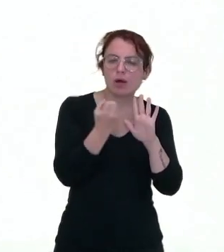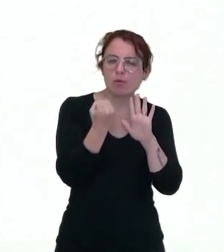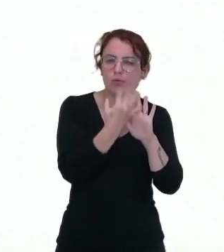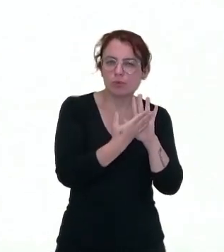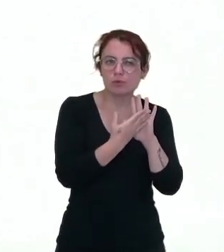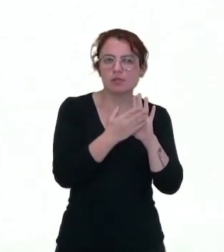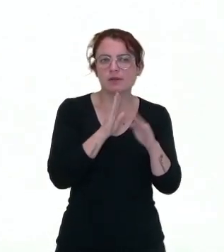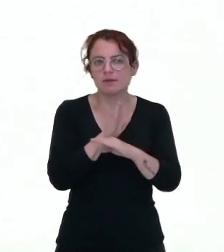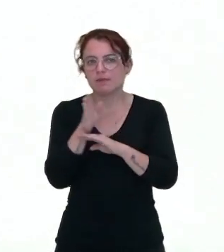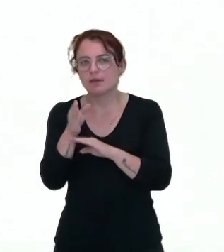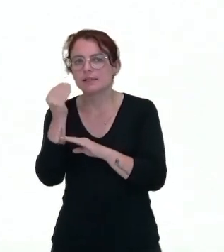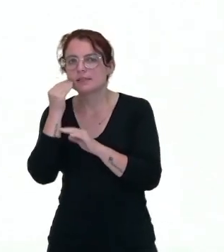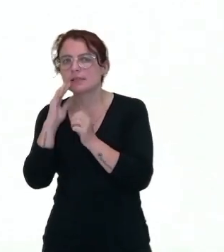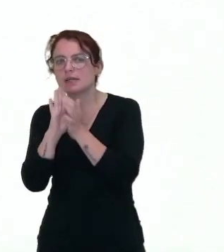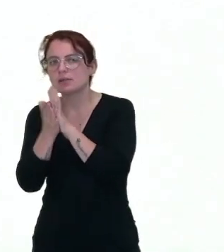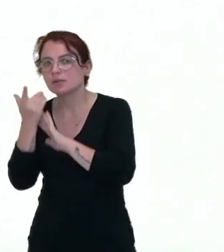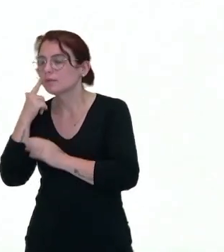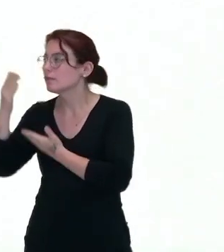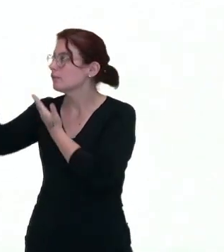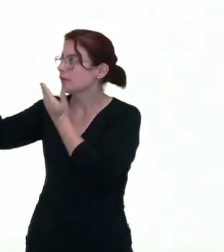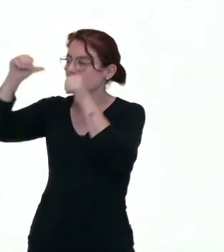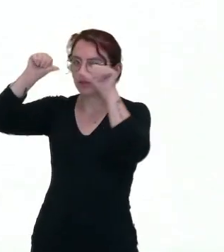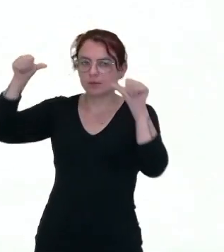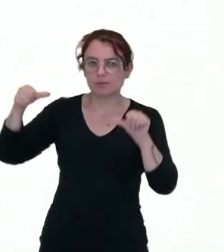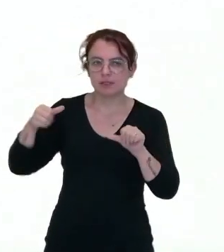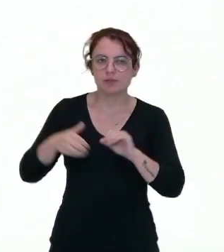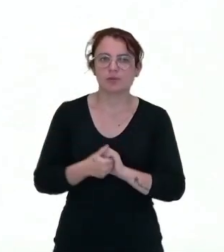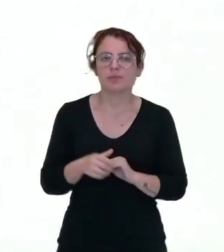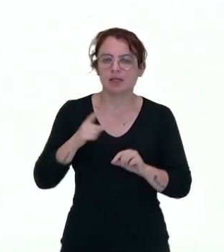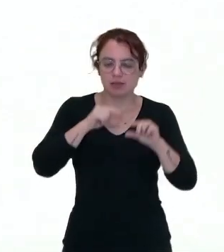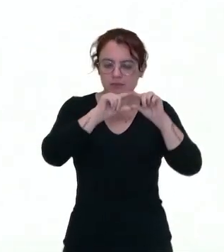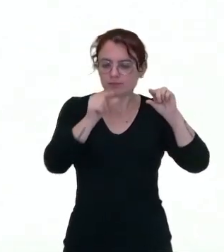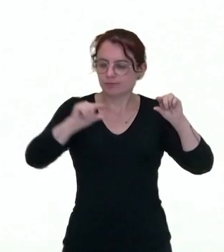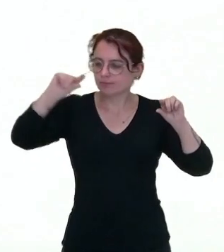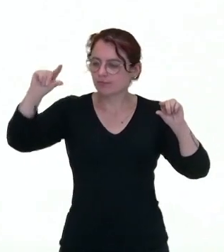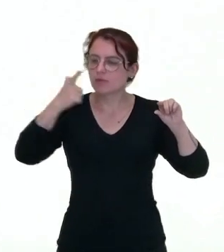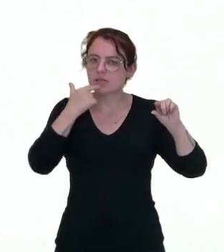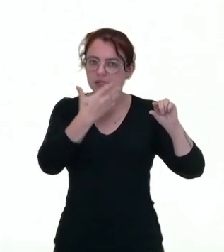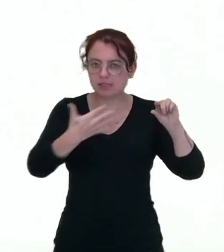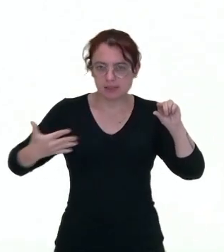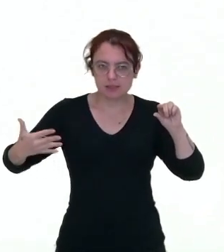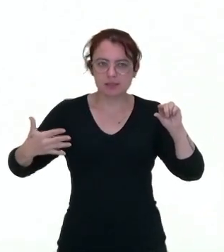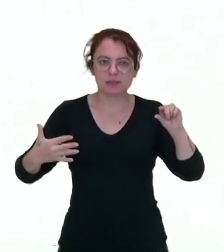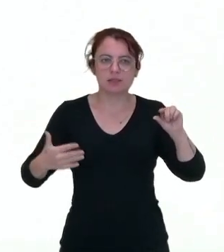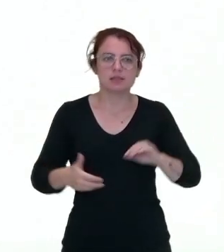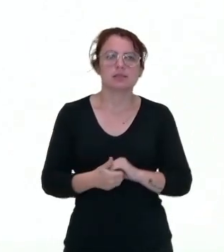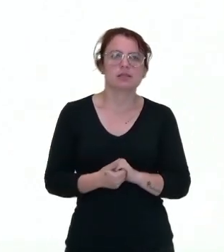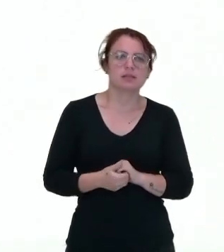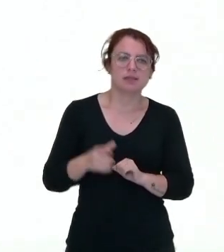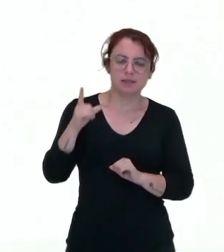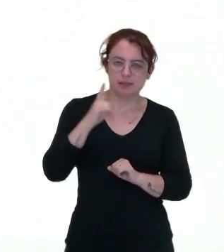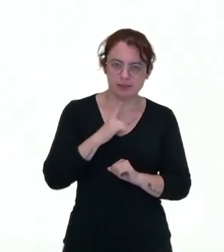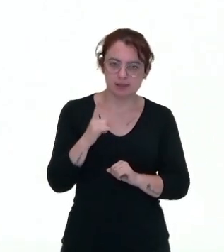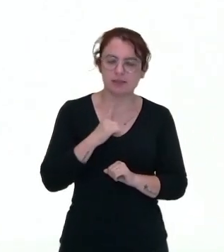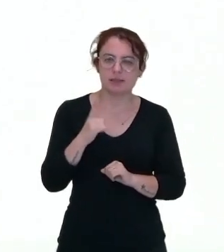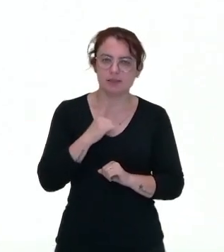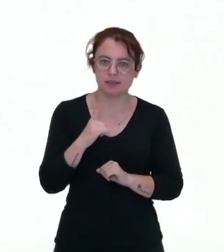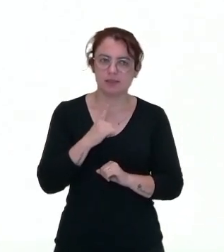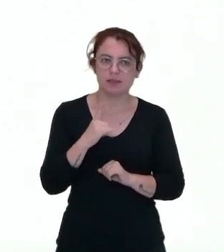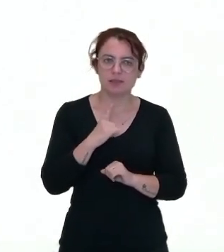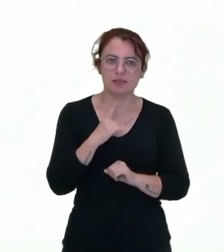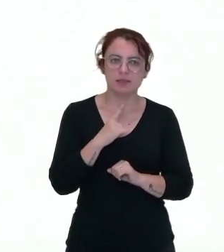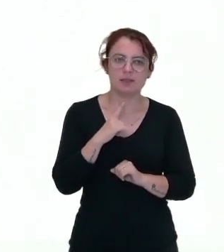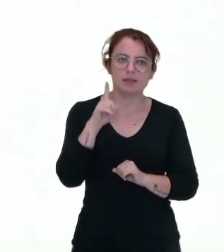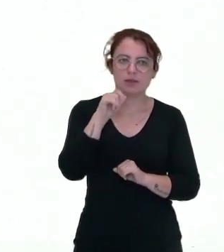Observe essa imagem. Nós temos um vaso sanguíneo, porque eu posso encontrar os glóbulos brancos ou